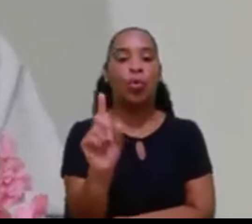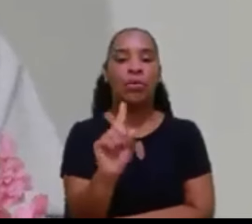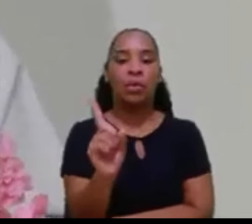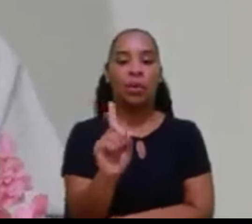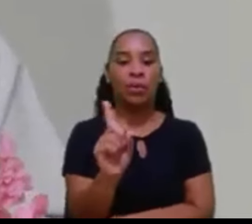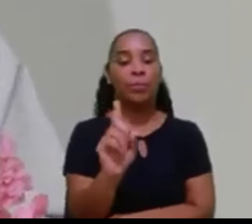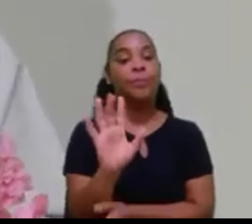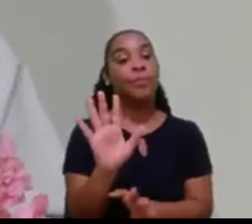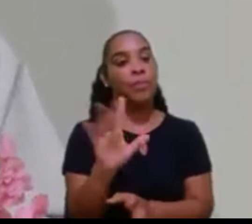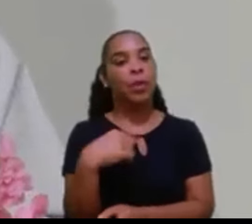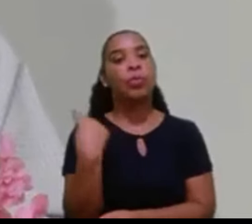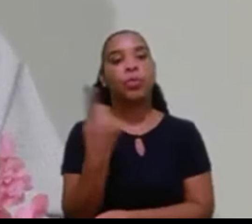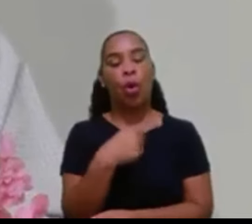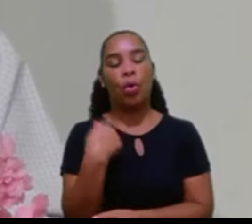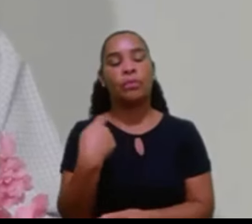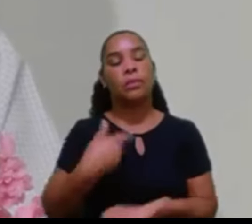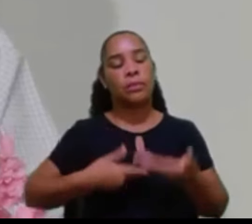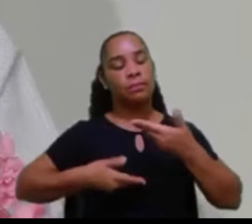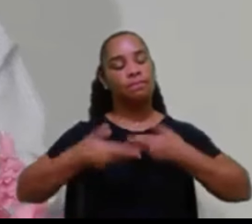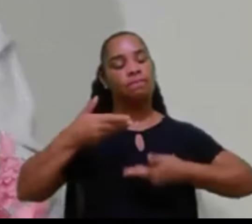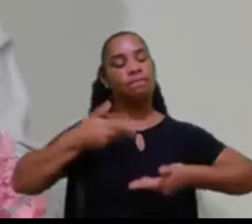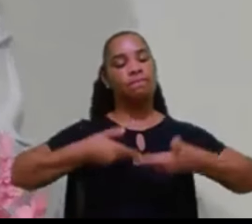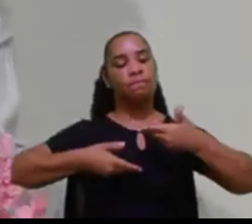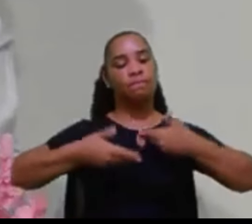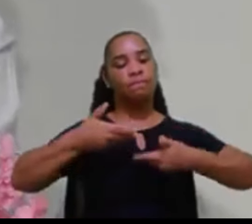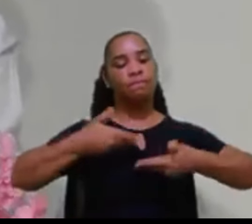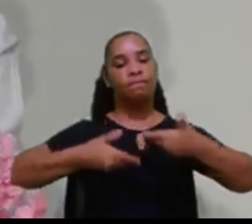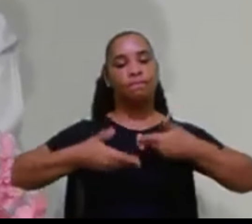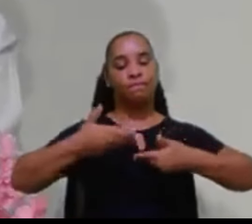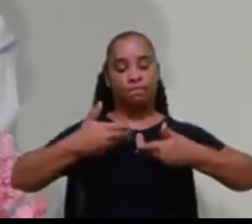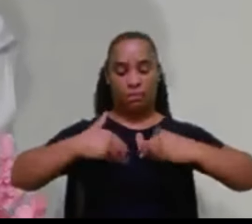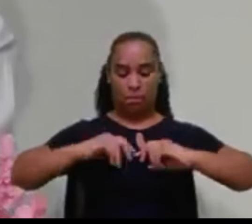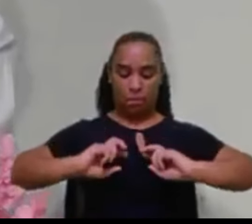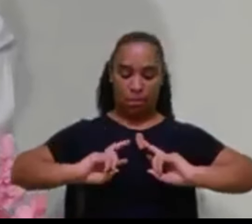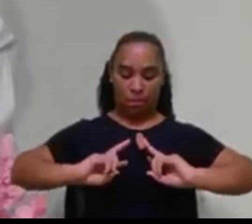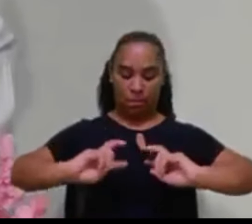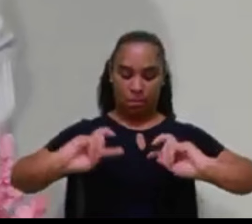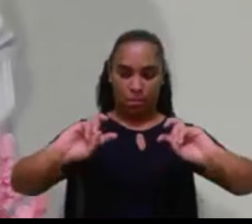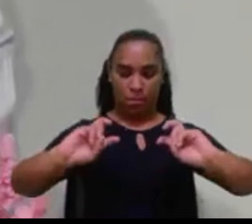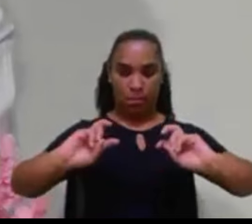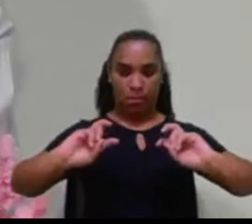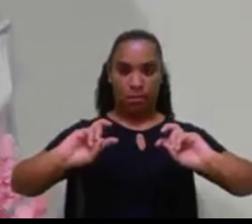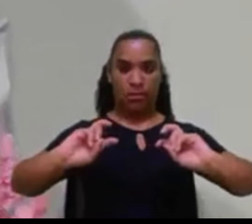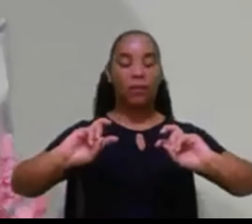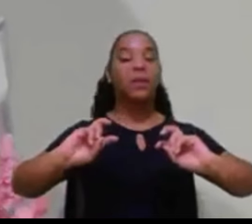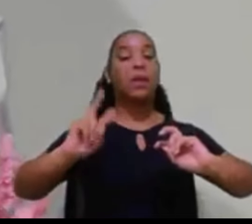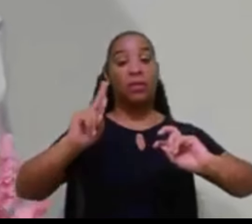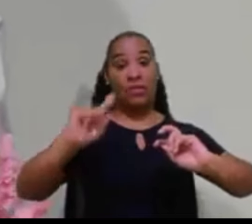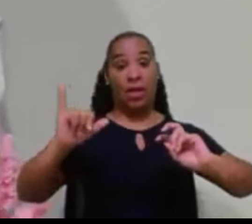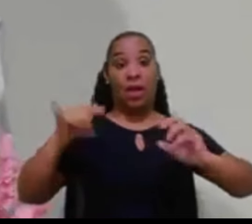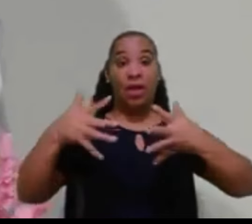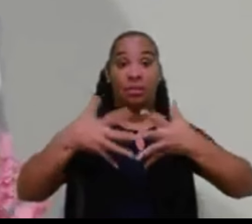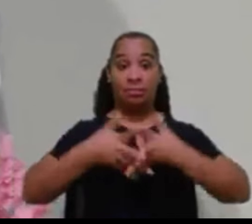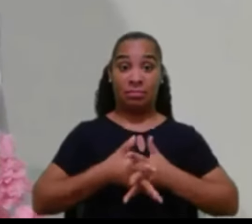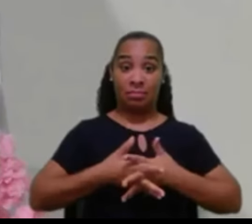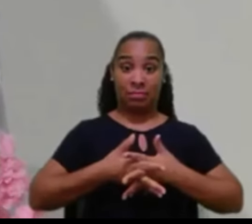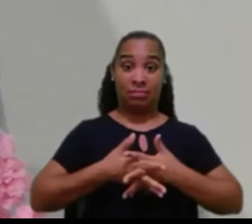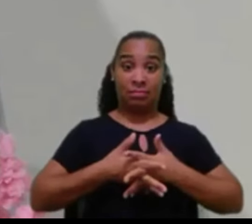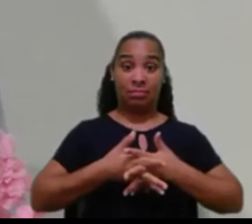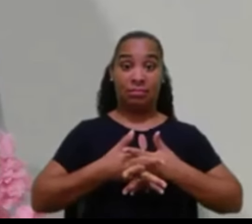autoterapia. Daí nós vamos ver as pessoas que têm conflitos e parte para